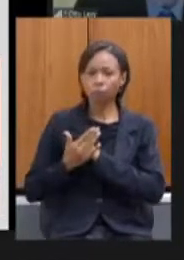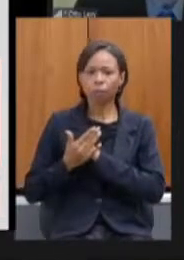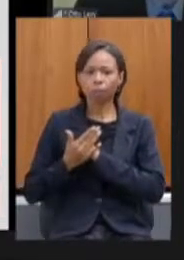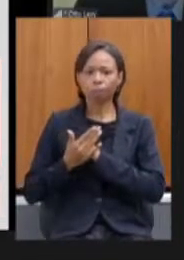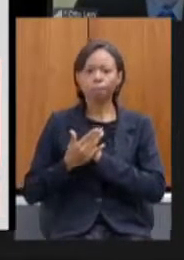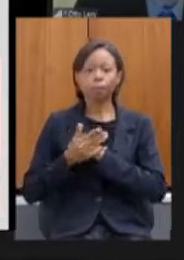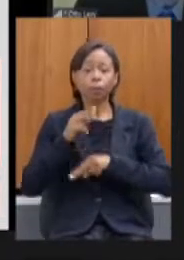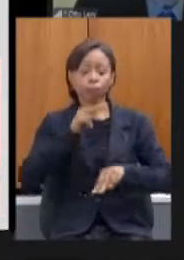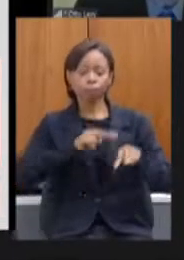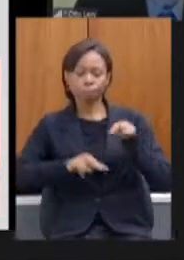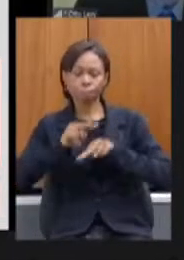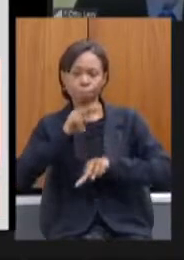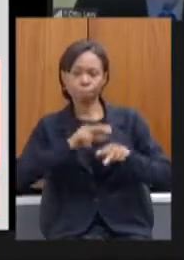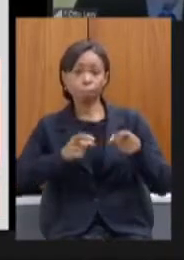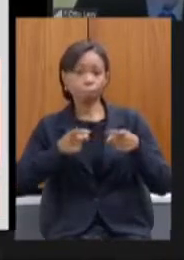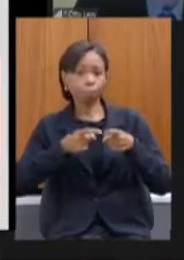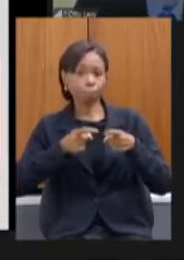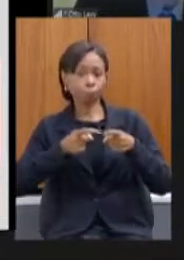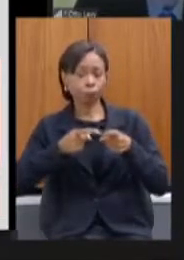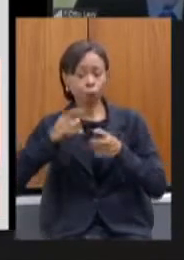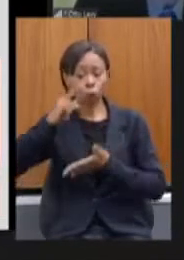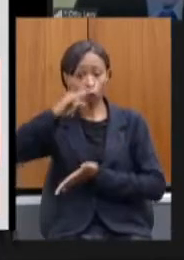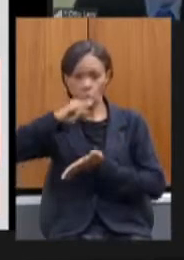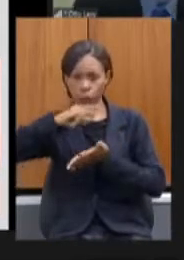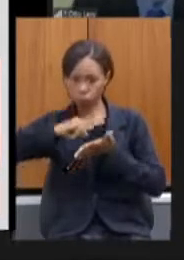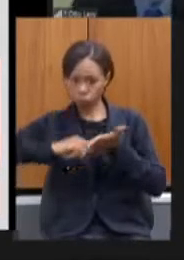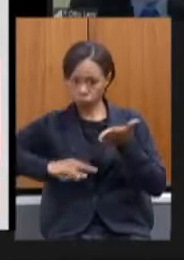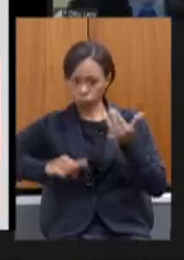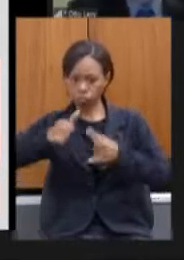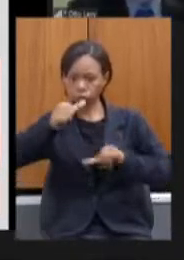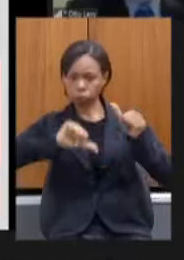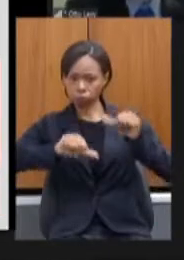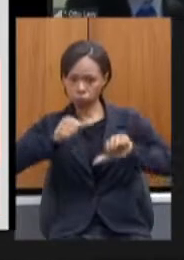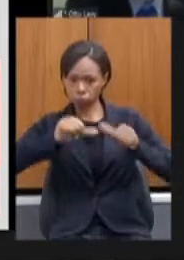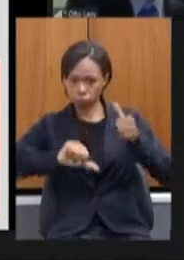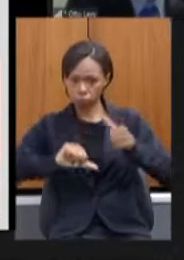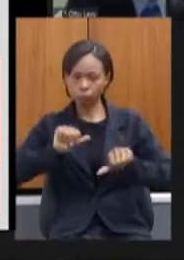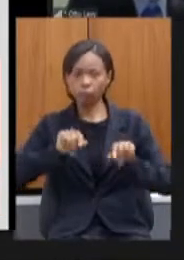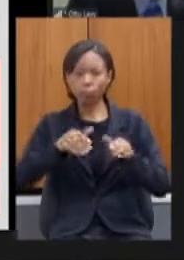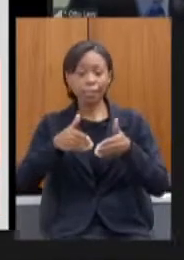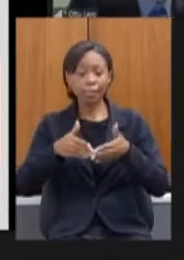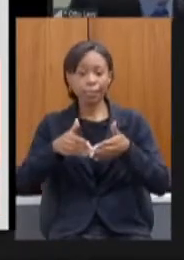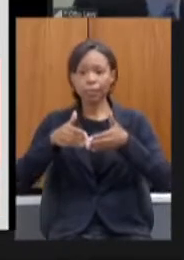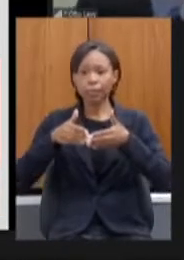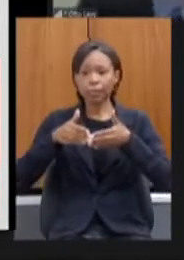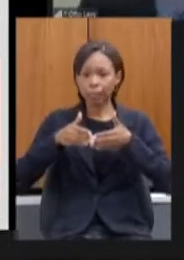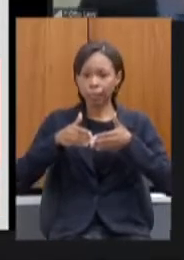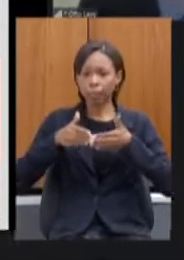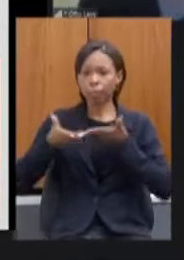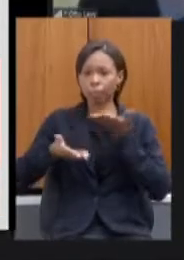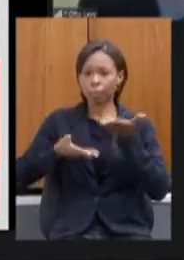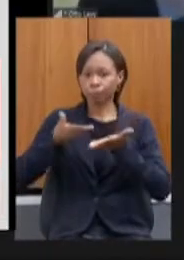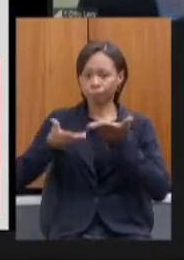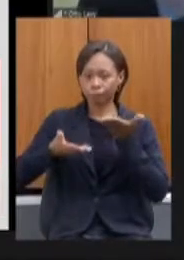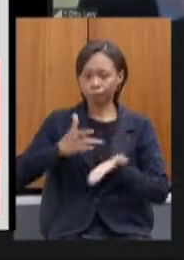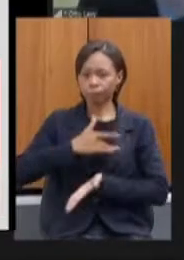por meio de avaliação documental e manutenção do serviço de concessão de licença para tratamento de saúde do servidor